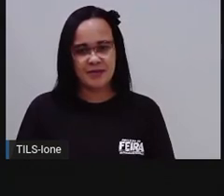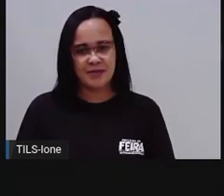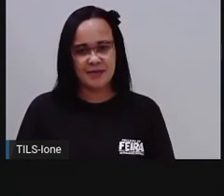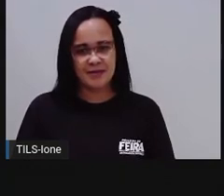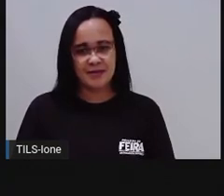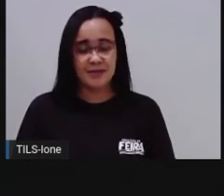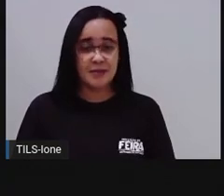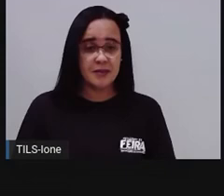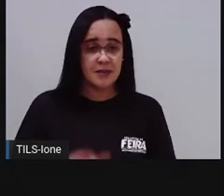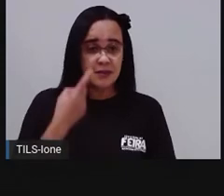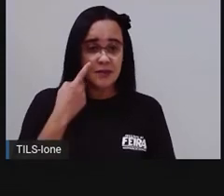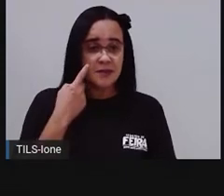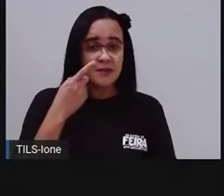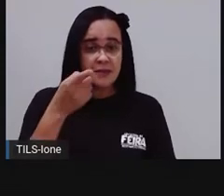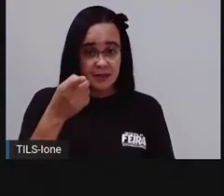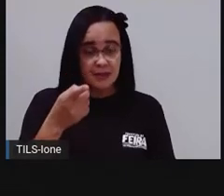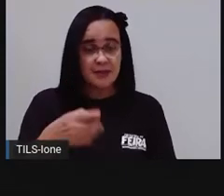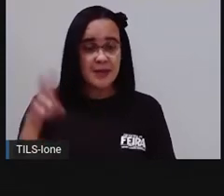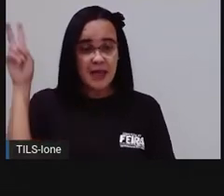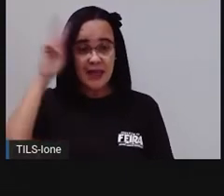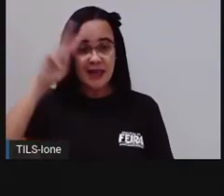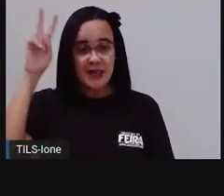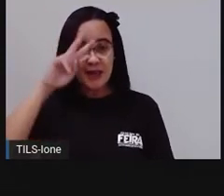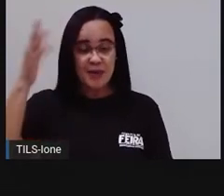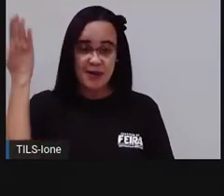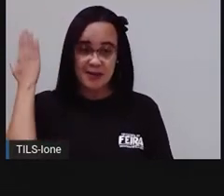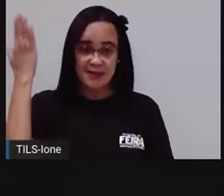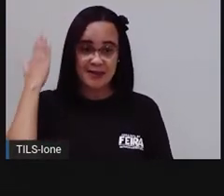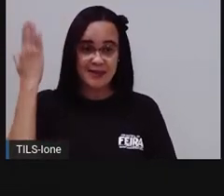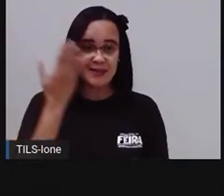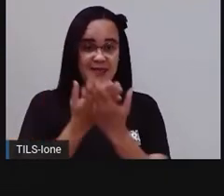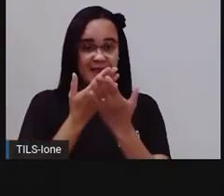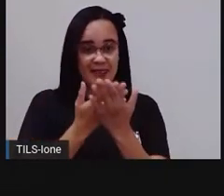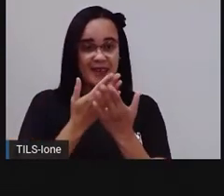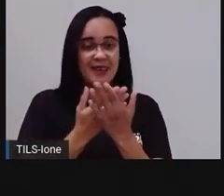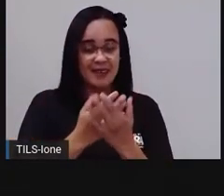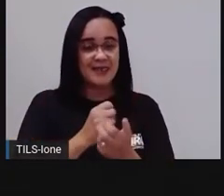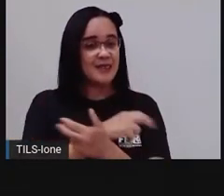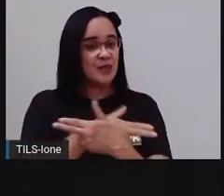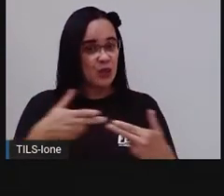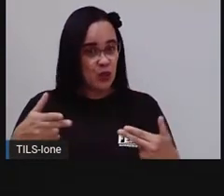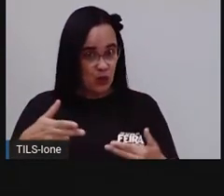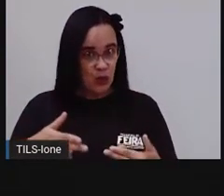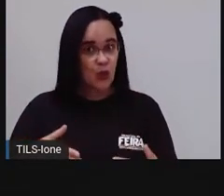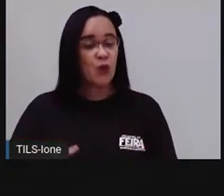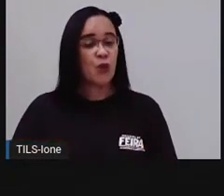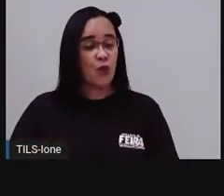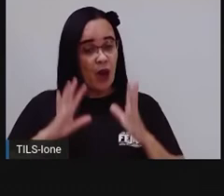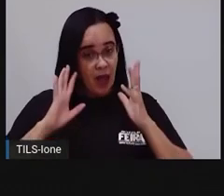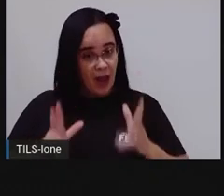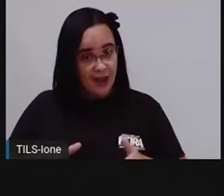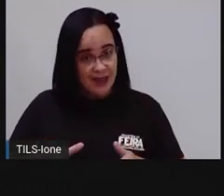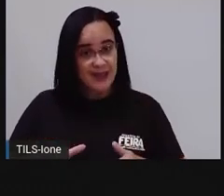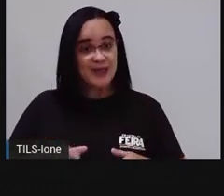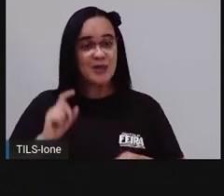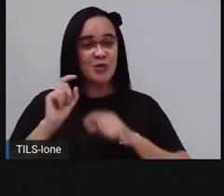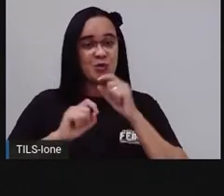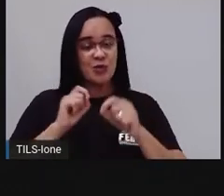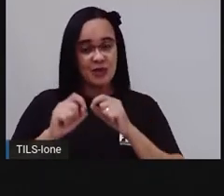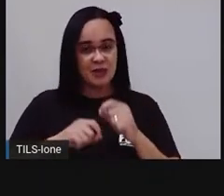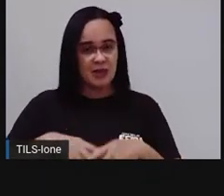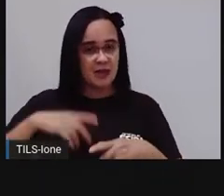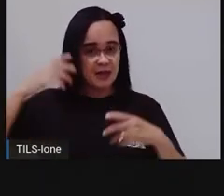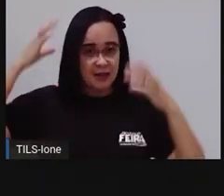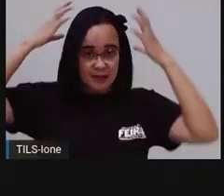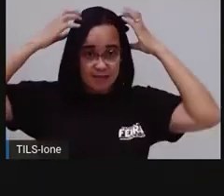Esse aqui, ó, que lembra da aula anterior, a Pró falou, né, sobre os produtos de higiene, é o shampoo, né? Tem um só